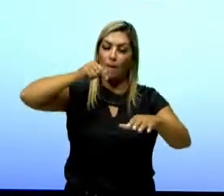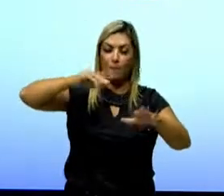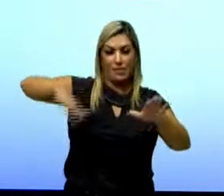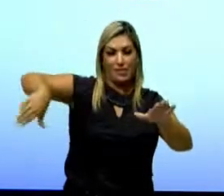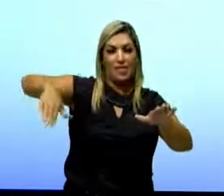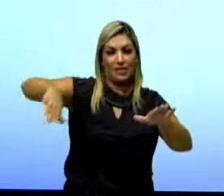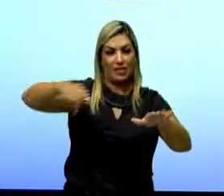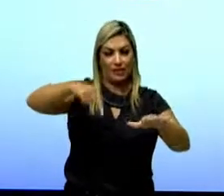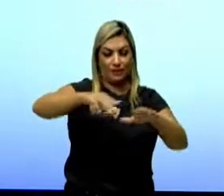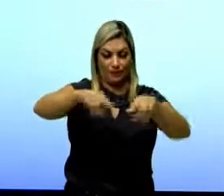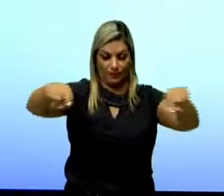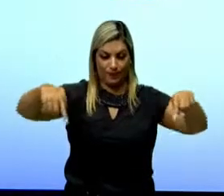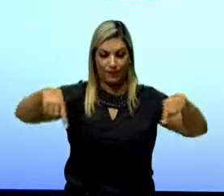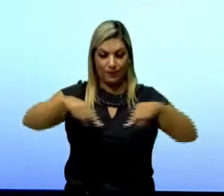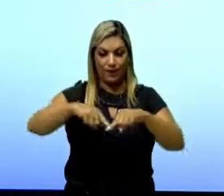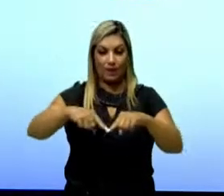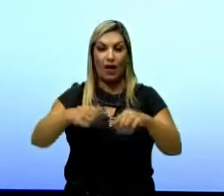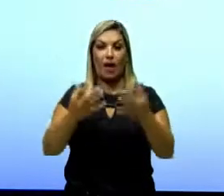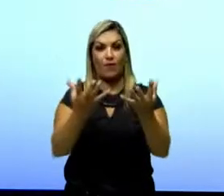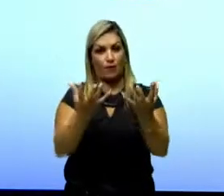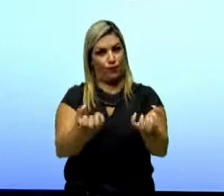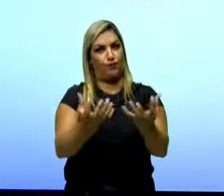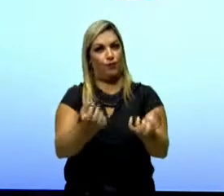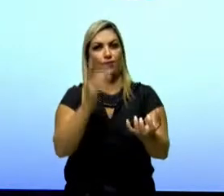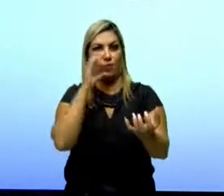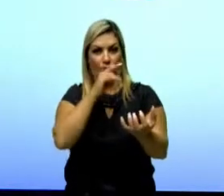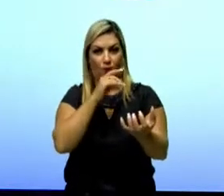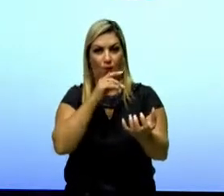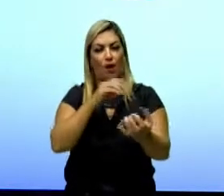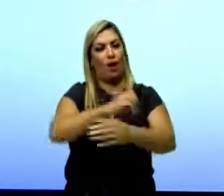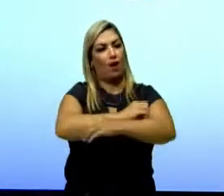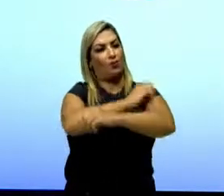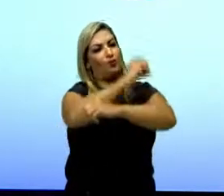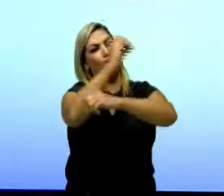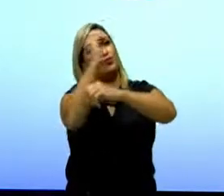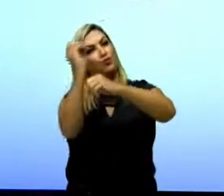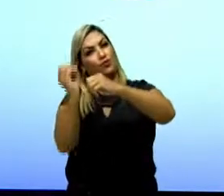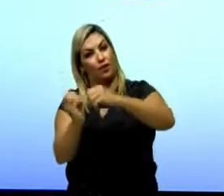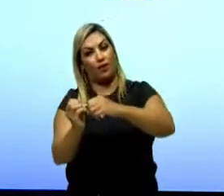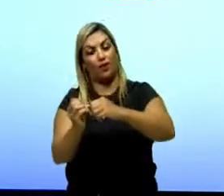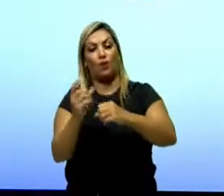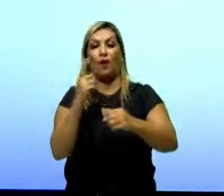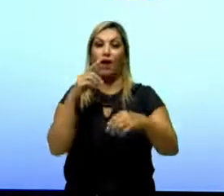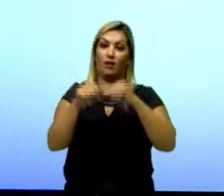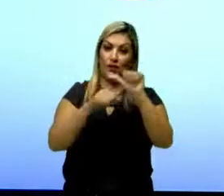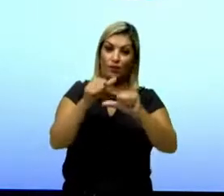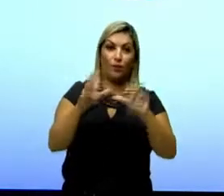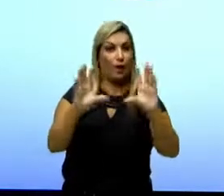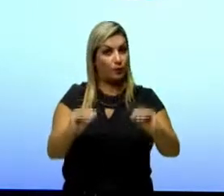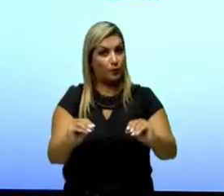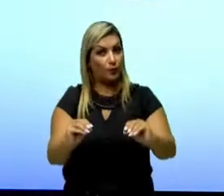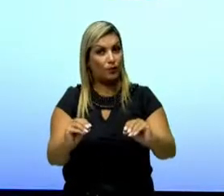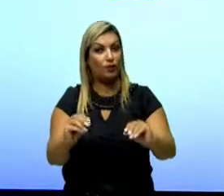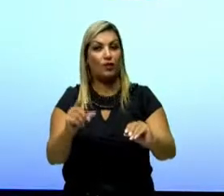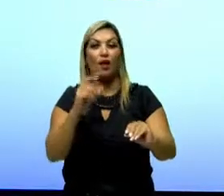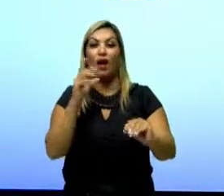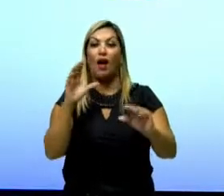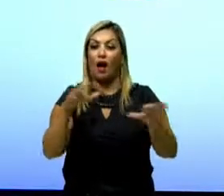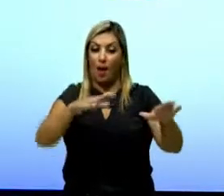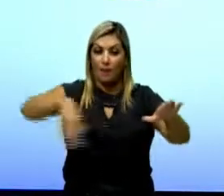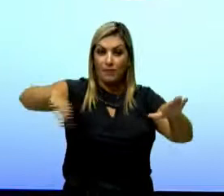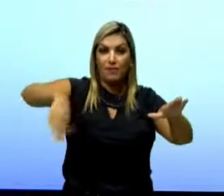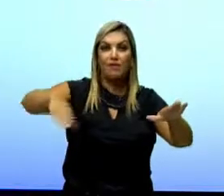absorvendo esse calor. Com o passar do dia e a água vai absorvendo, ela vai ficando quente. Quando está à noite, a piscina ainda